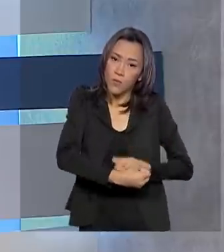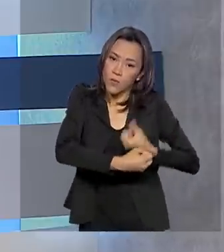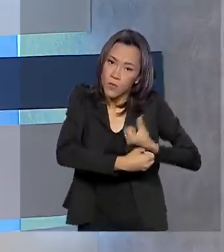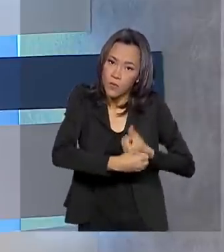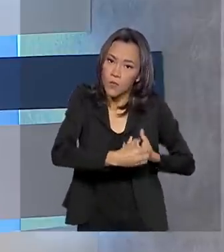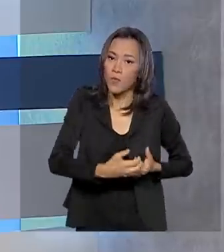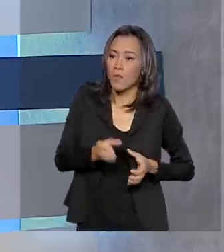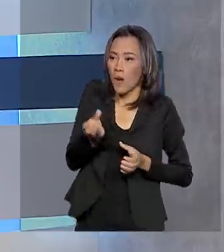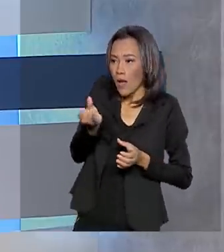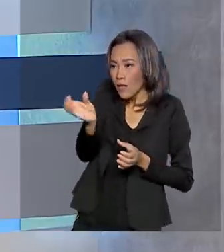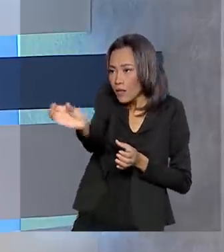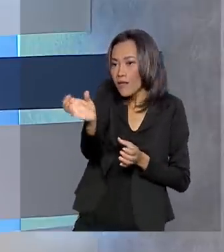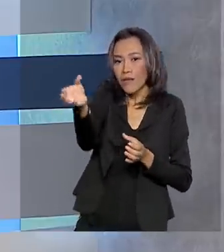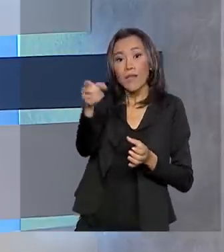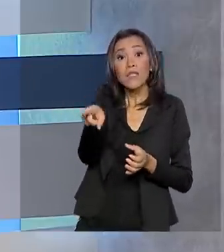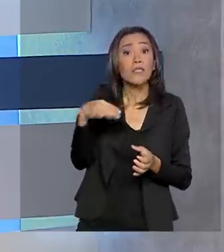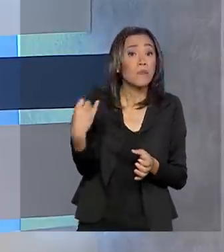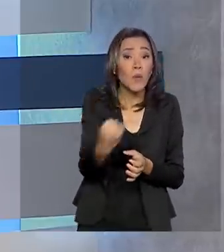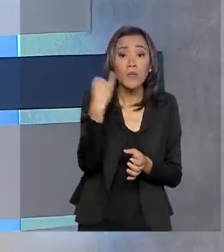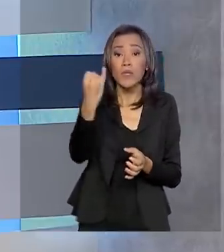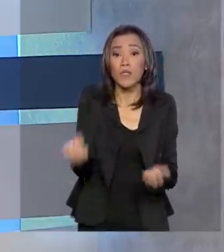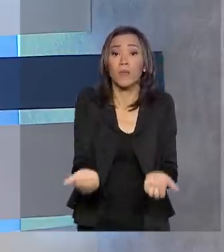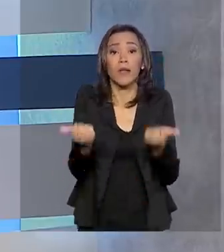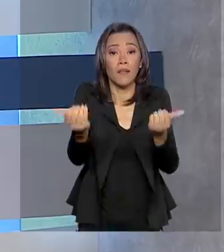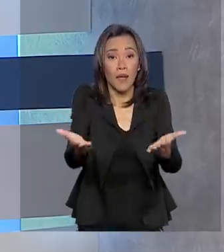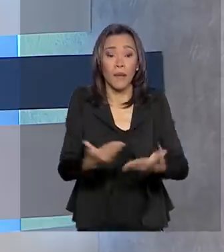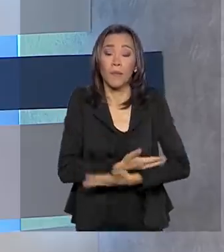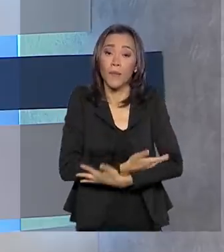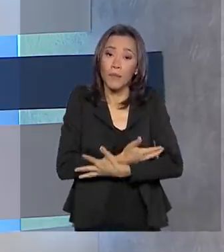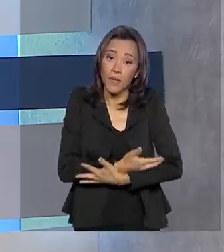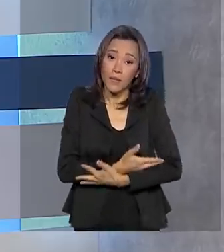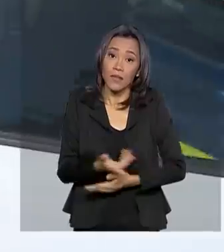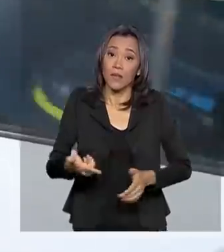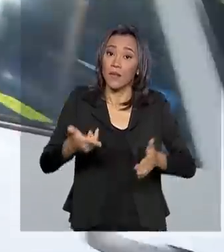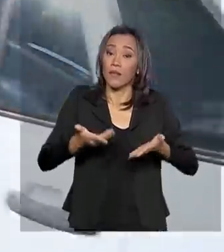fundamental para alimentar bebês prematuros e de baixo peso.